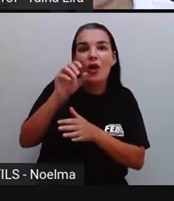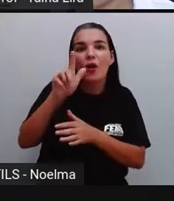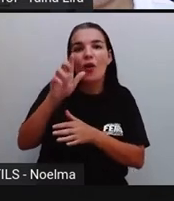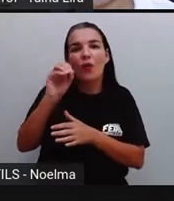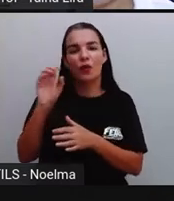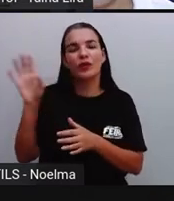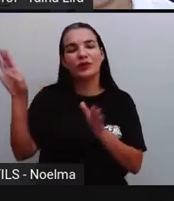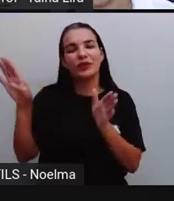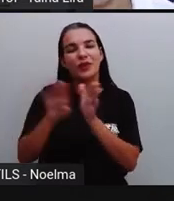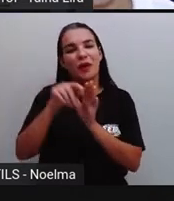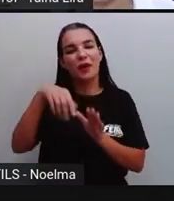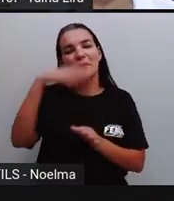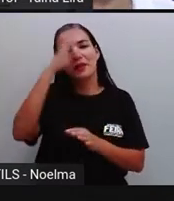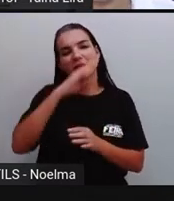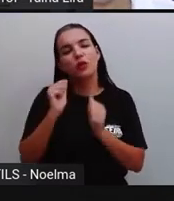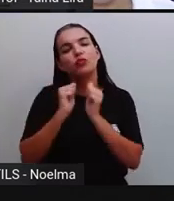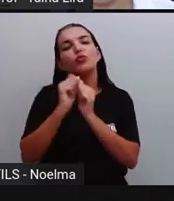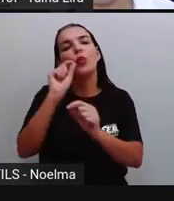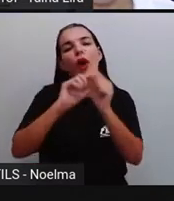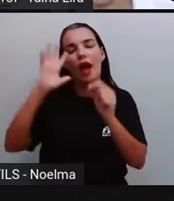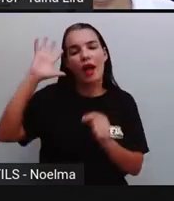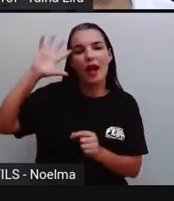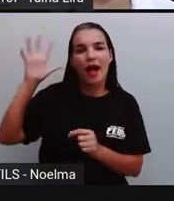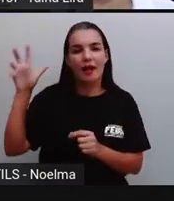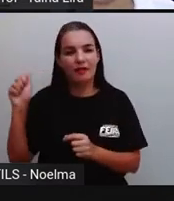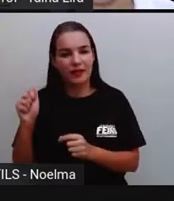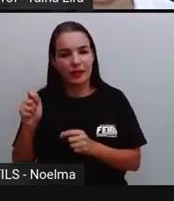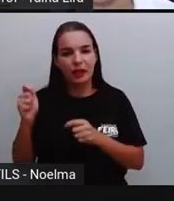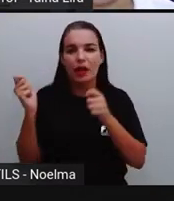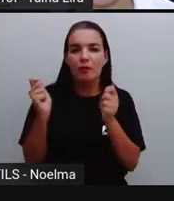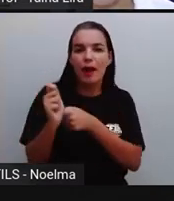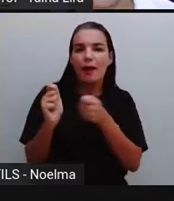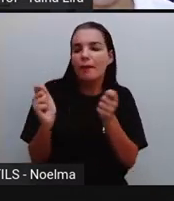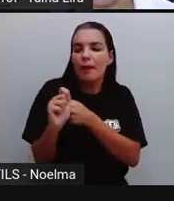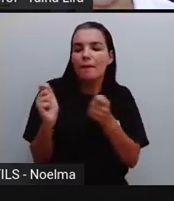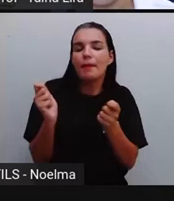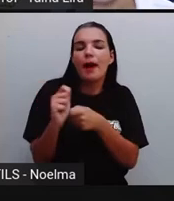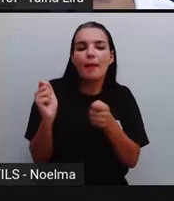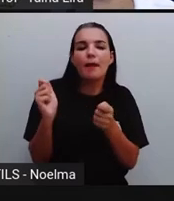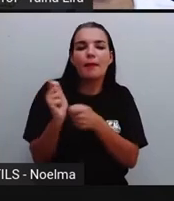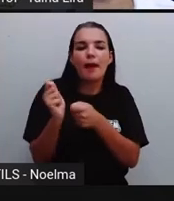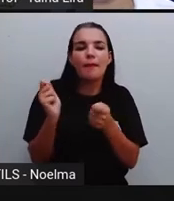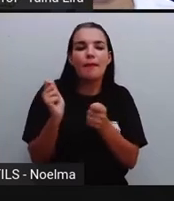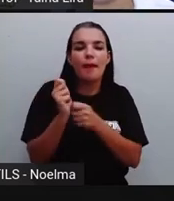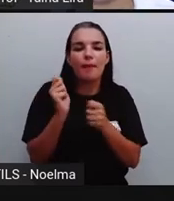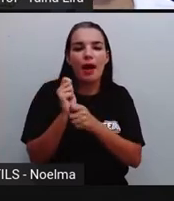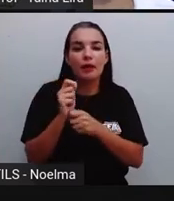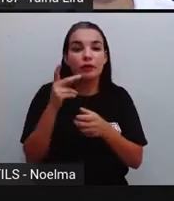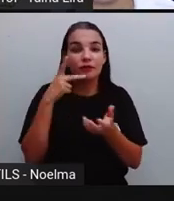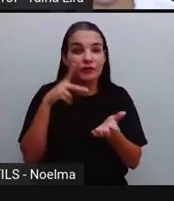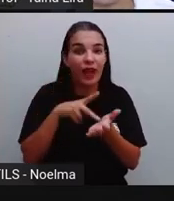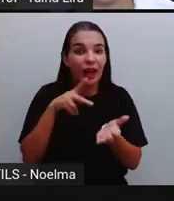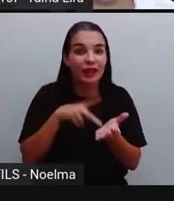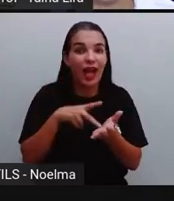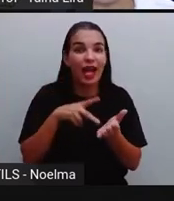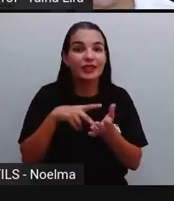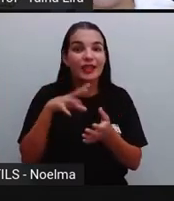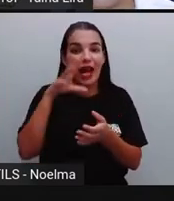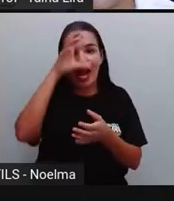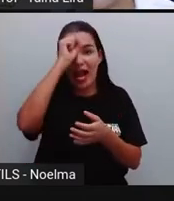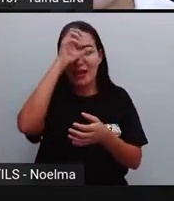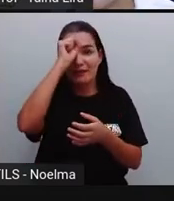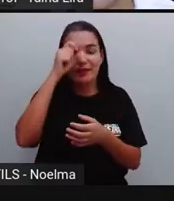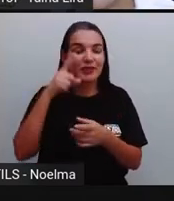África, certo? E o agogó, ó, é um instrumento de verdade. E aprende a cantar cada música